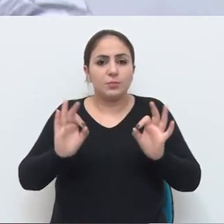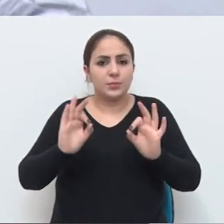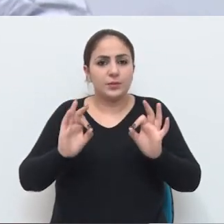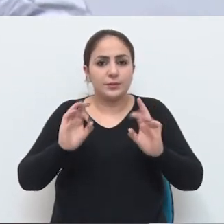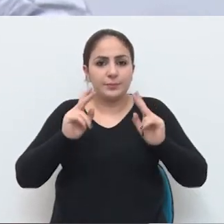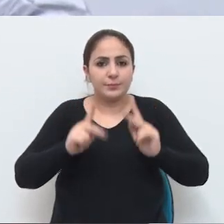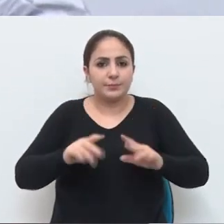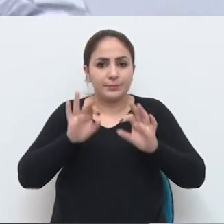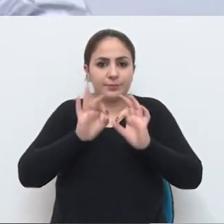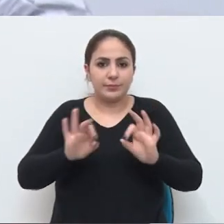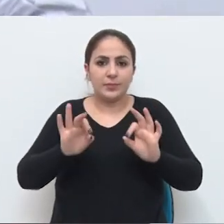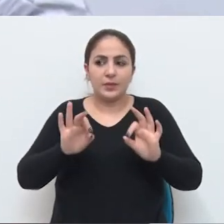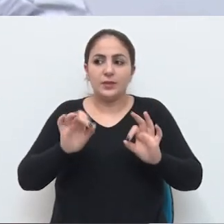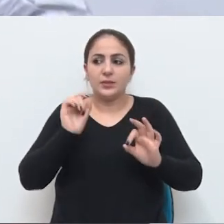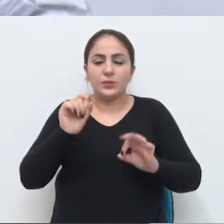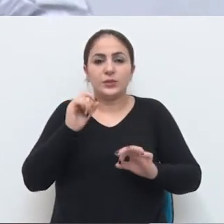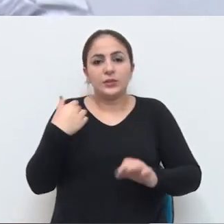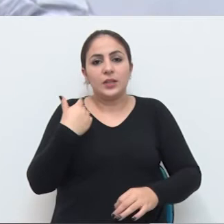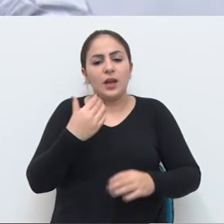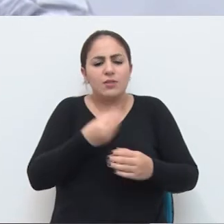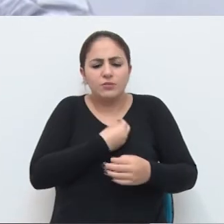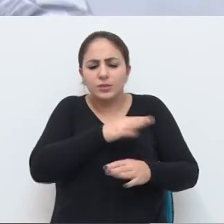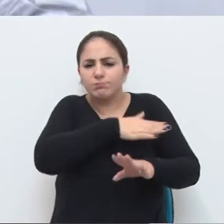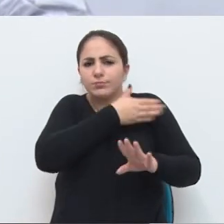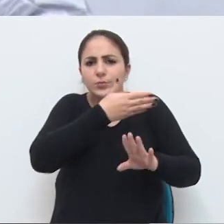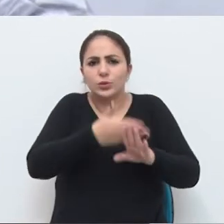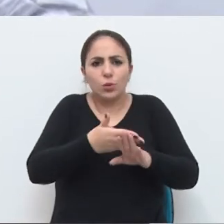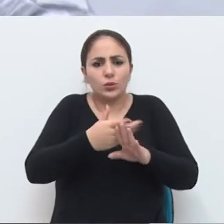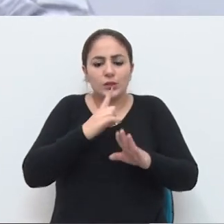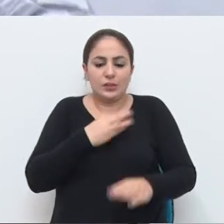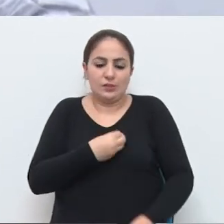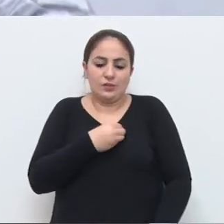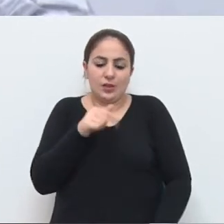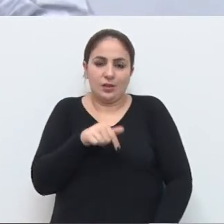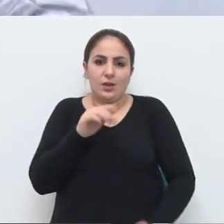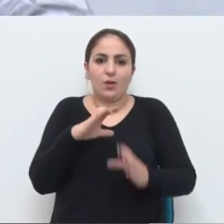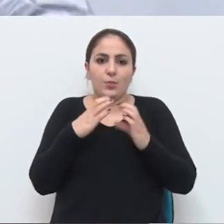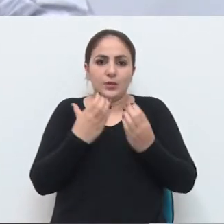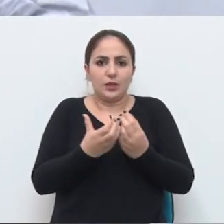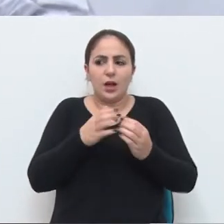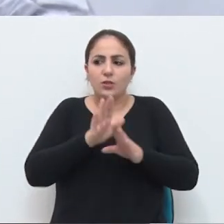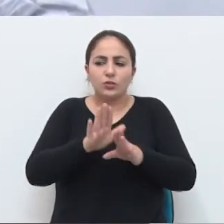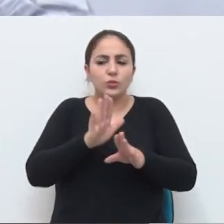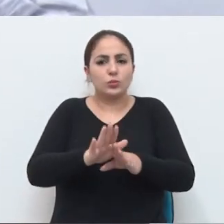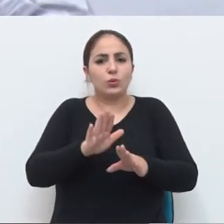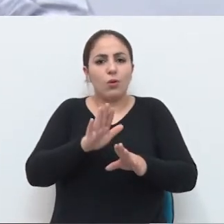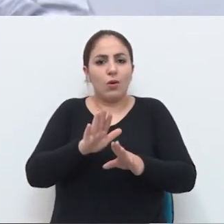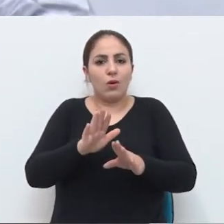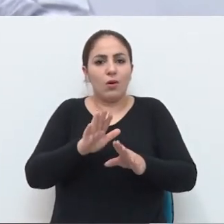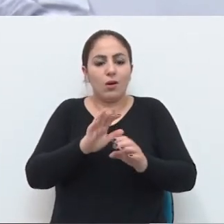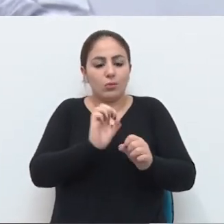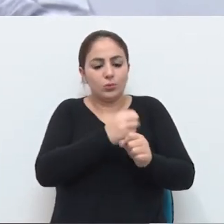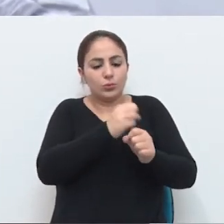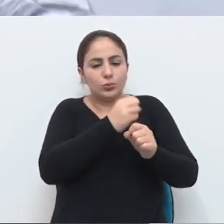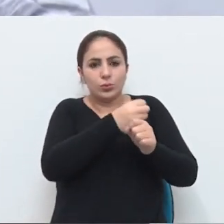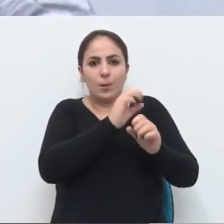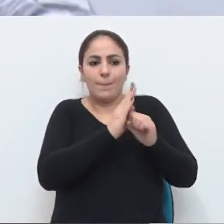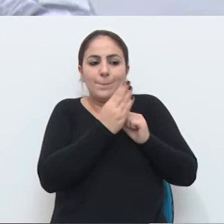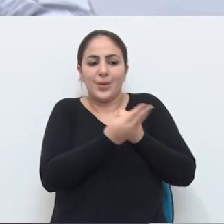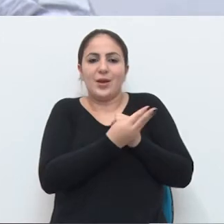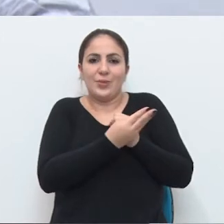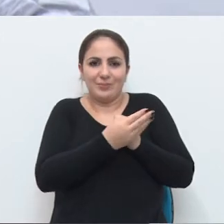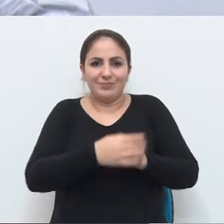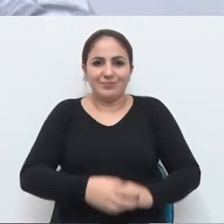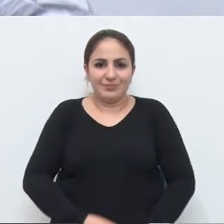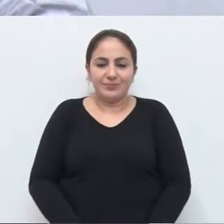para uma pessoa simples, humilde, que viveu a vida toda na sua comunidade, ajudou a construir aquele bairro Santa Marta, aquela vila